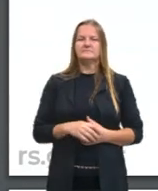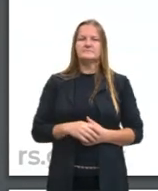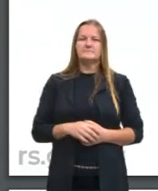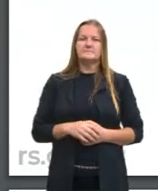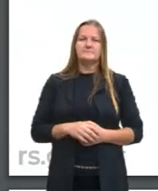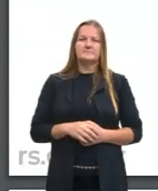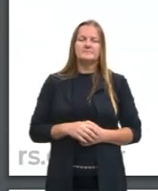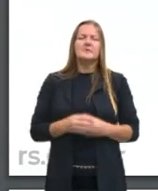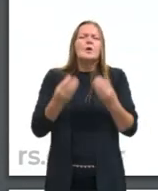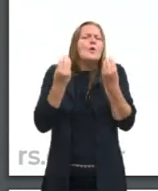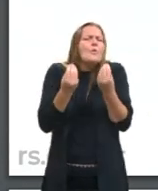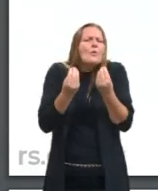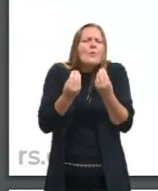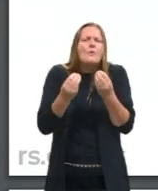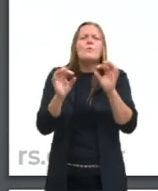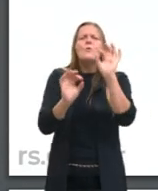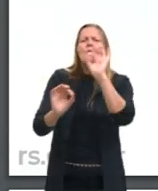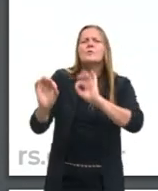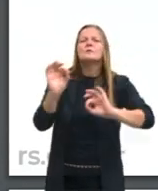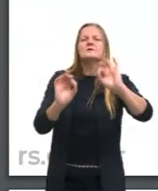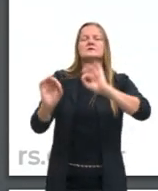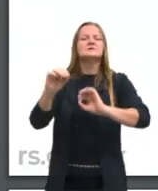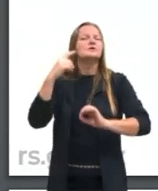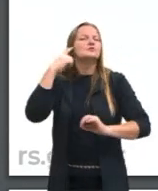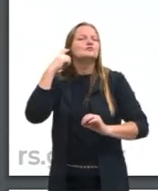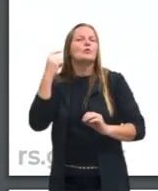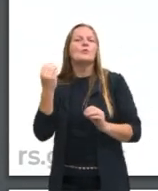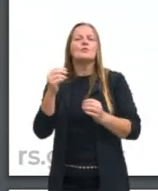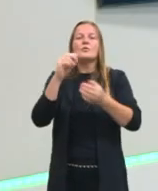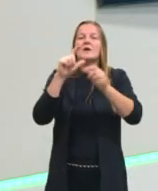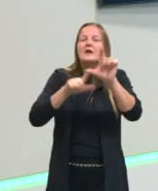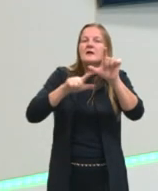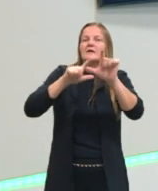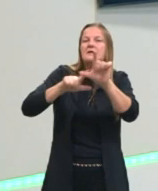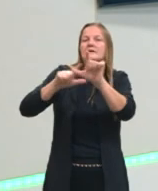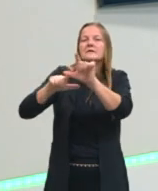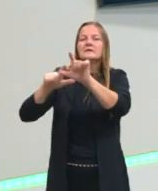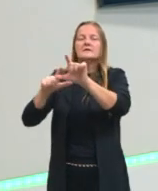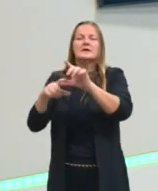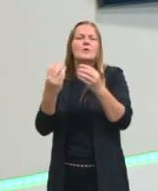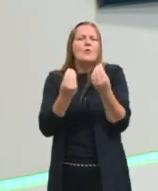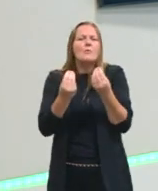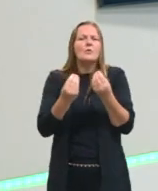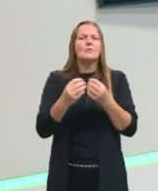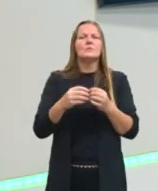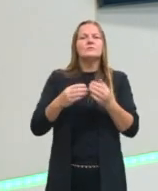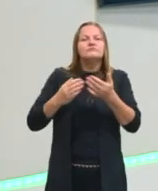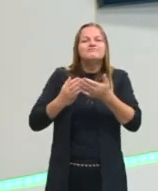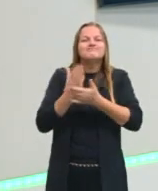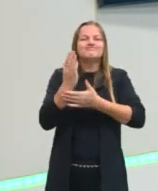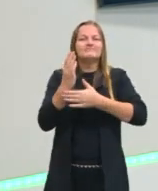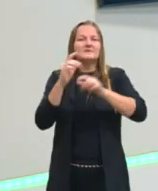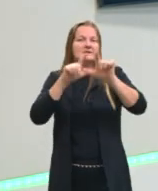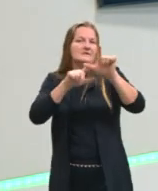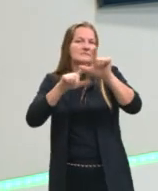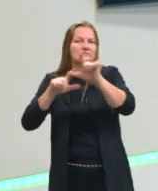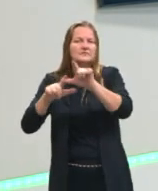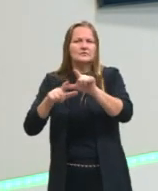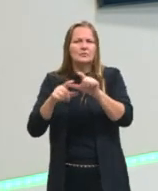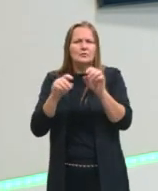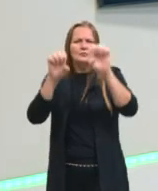Como é que eu vou organizar esses sons em letras? E como é que, através dessas letras, eu vou